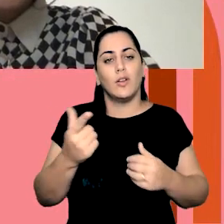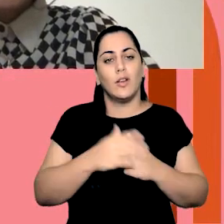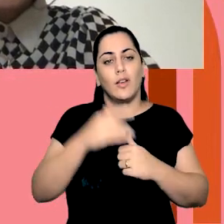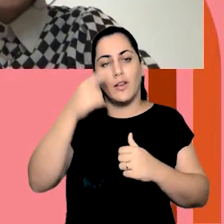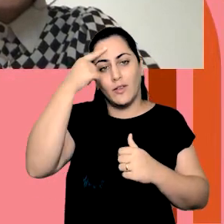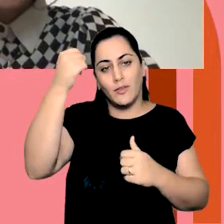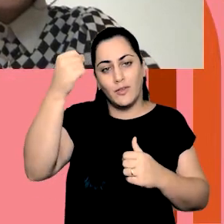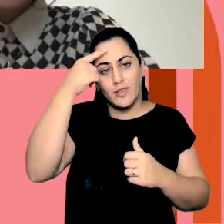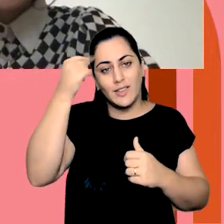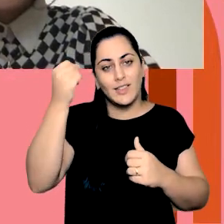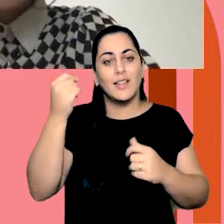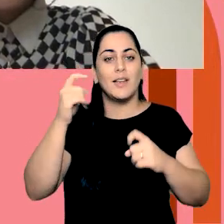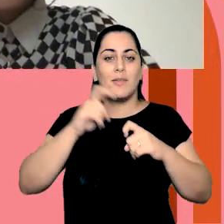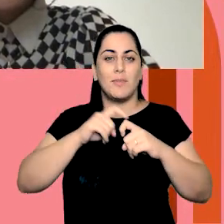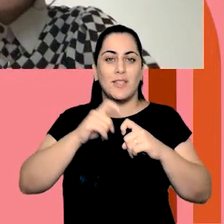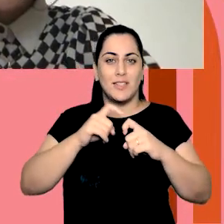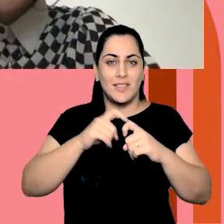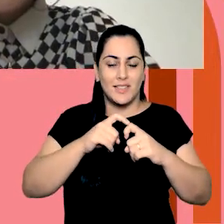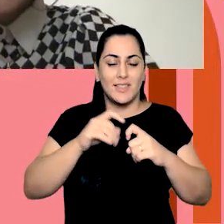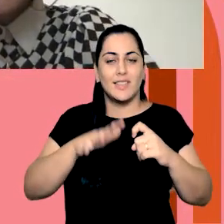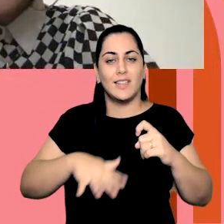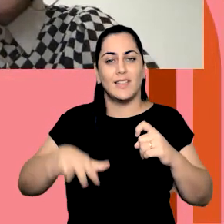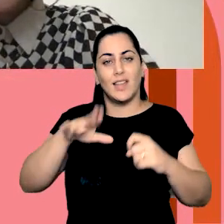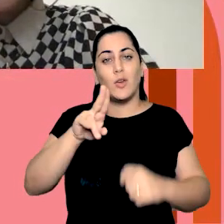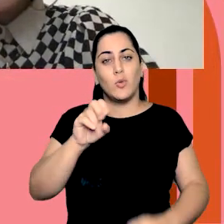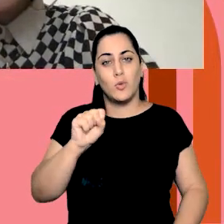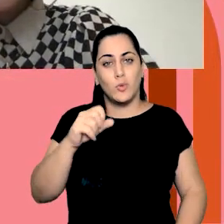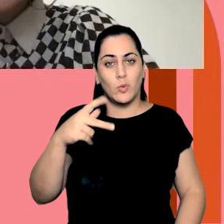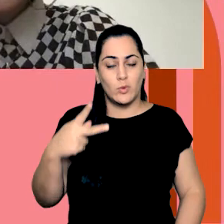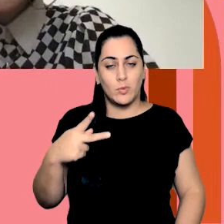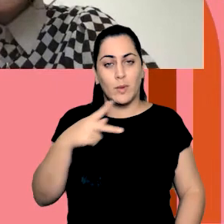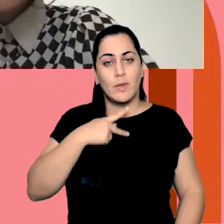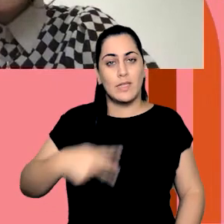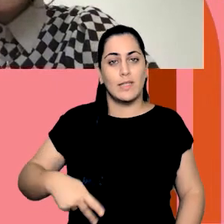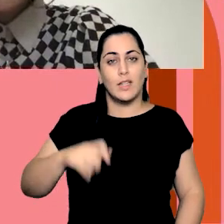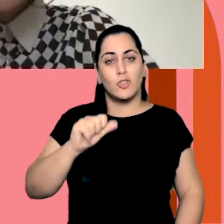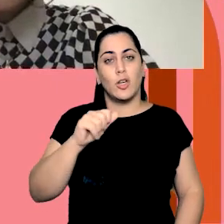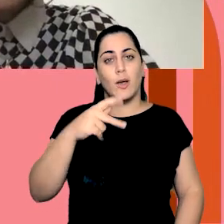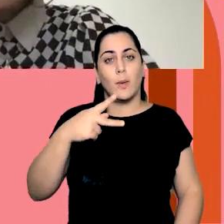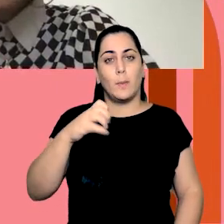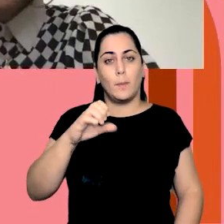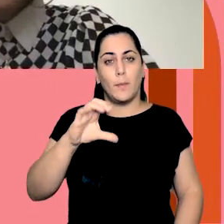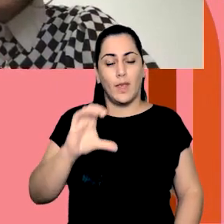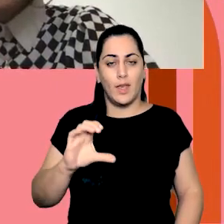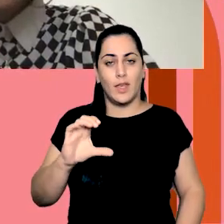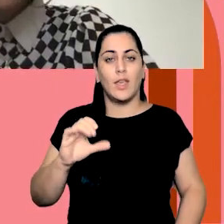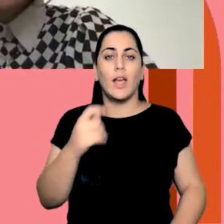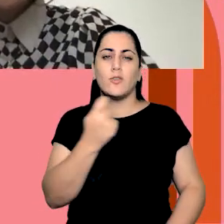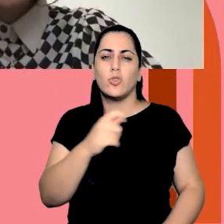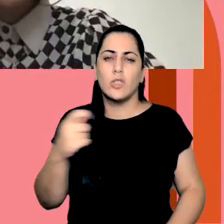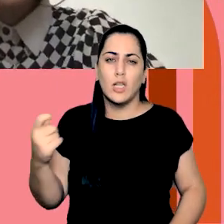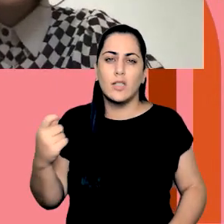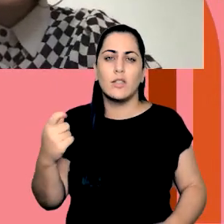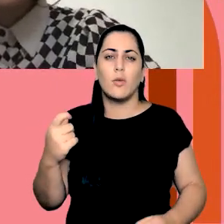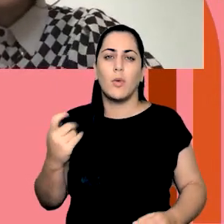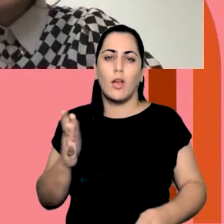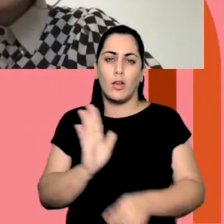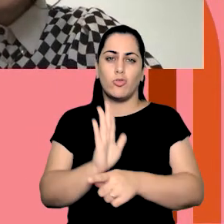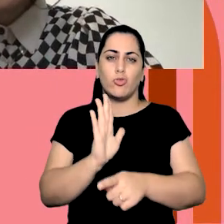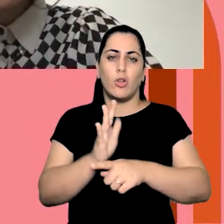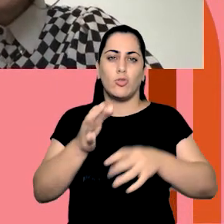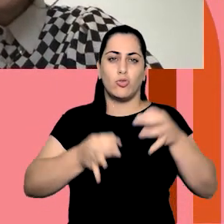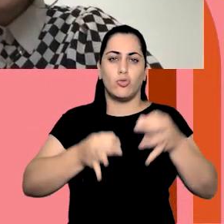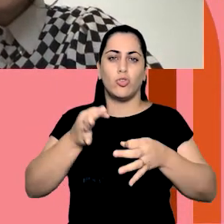USP, presidente da APEC, que é uma associação que visa fornecer acesso à justiça